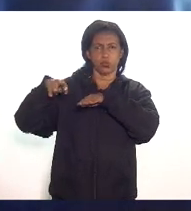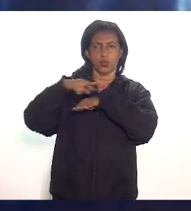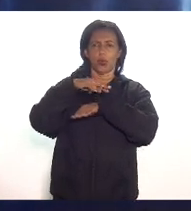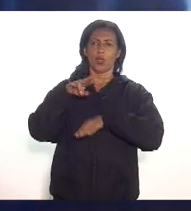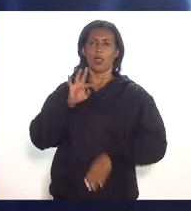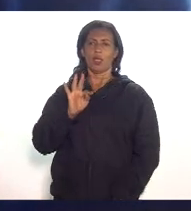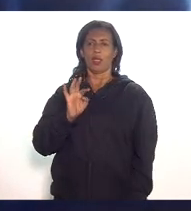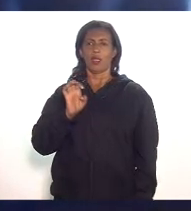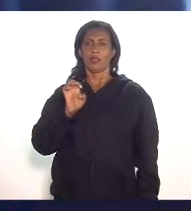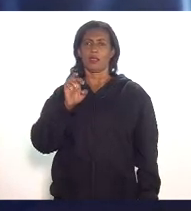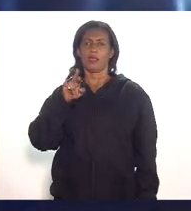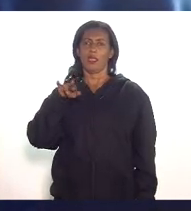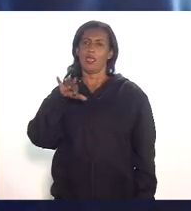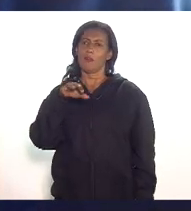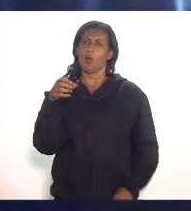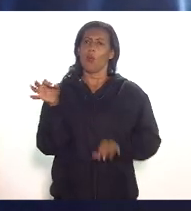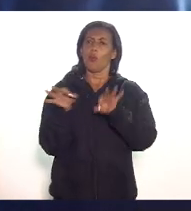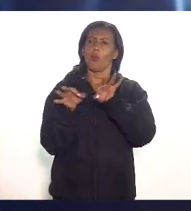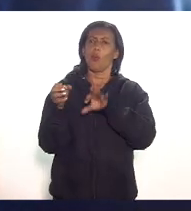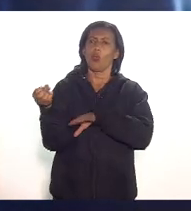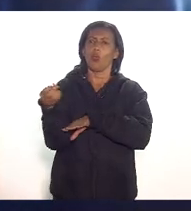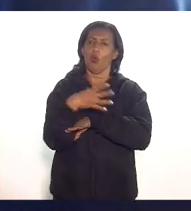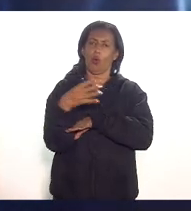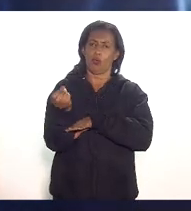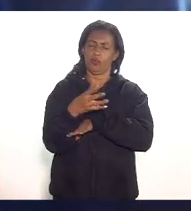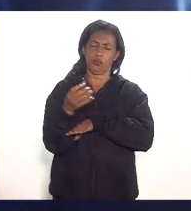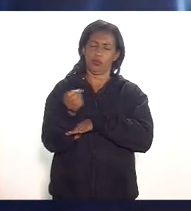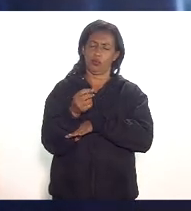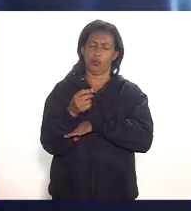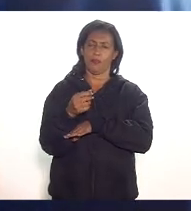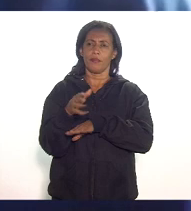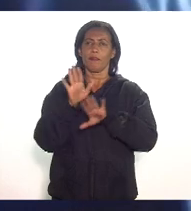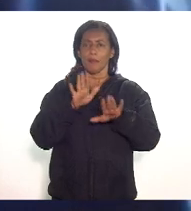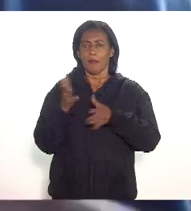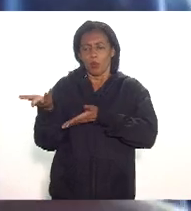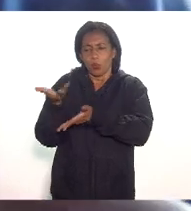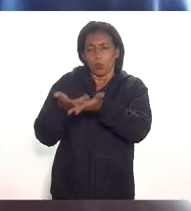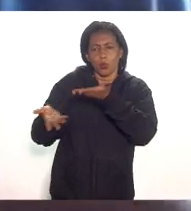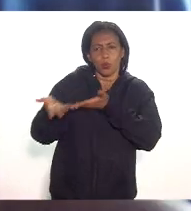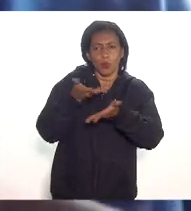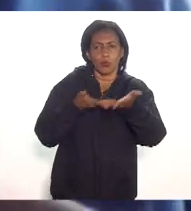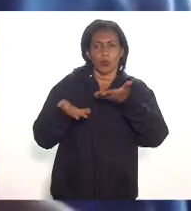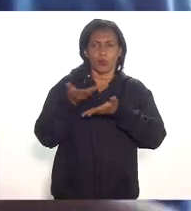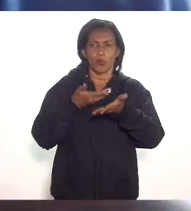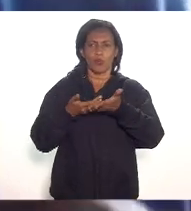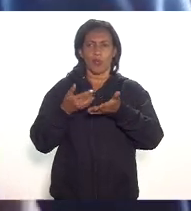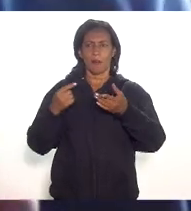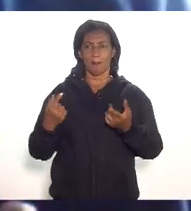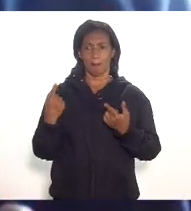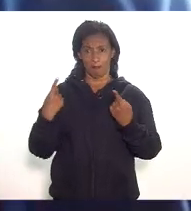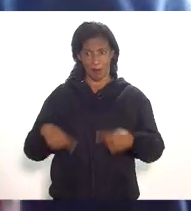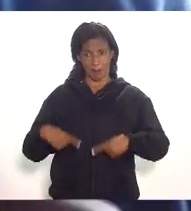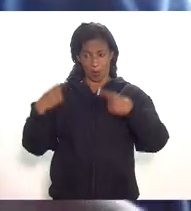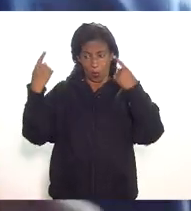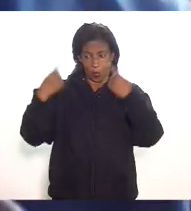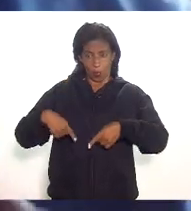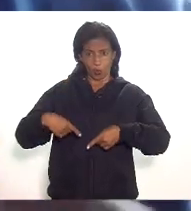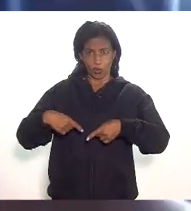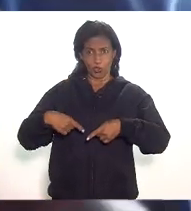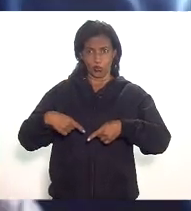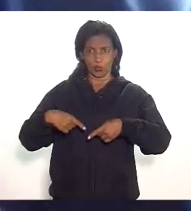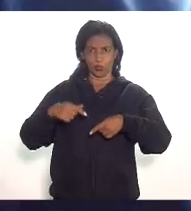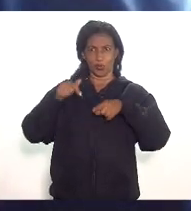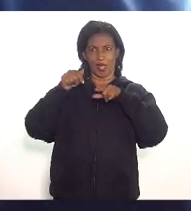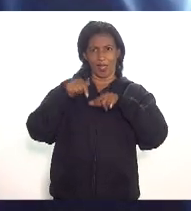projetos novos então para que eles possam participar se elas vão concorrer com projetos novos elas têm que ter a mesma